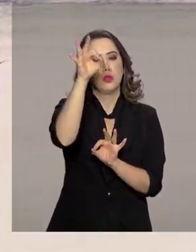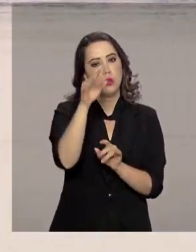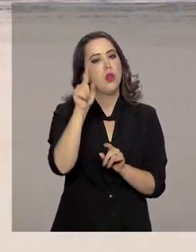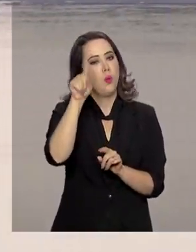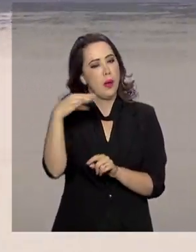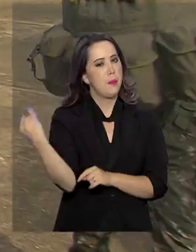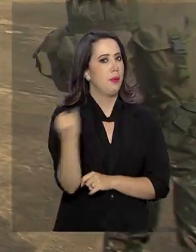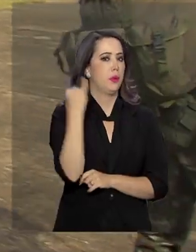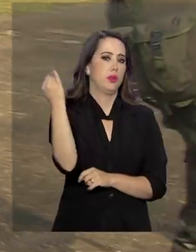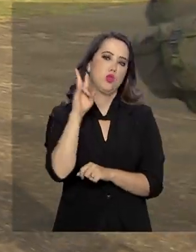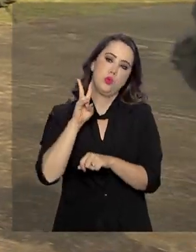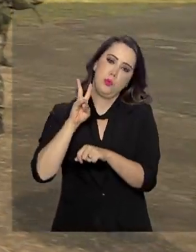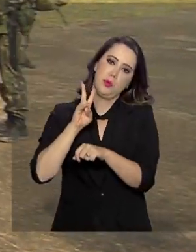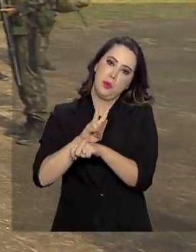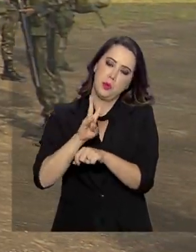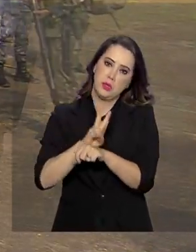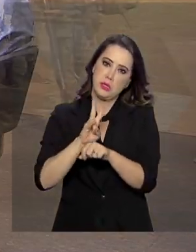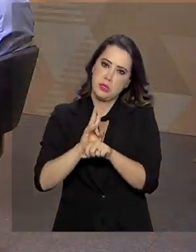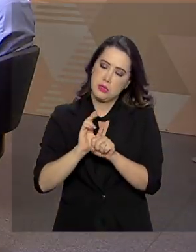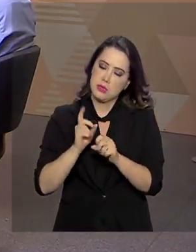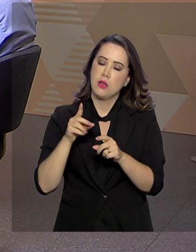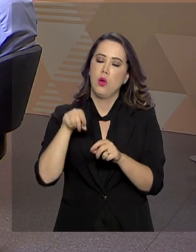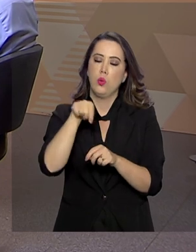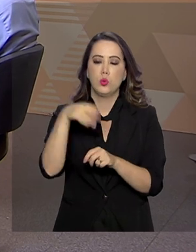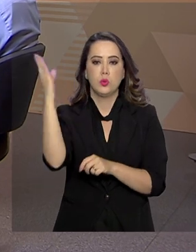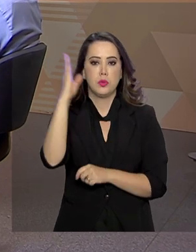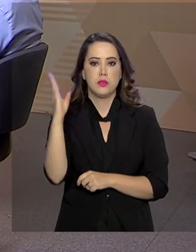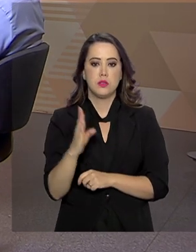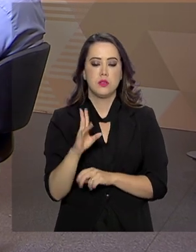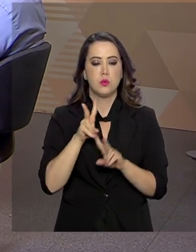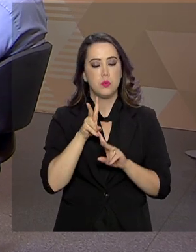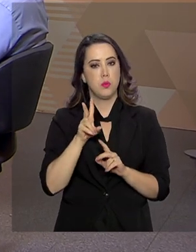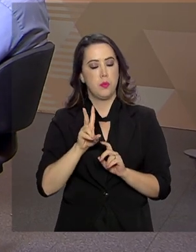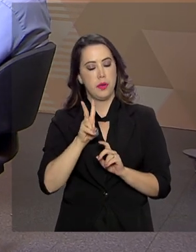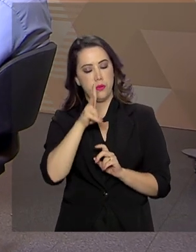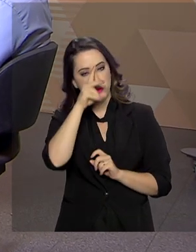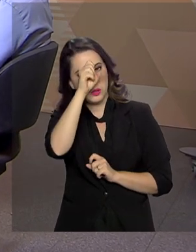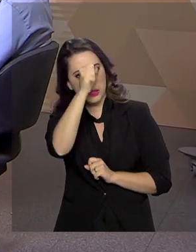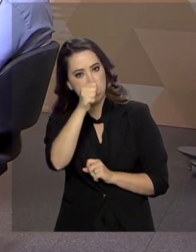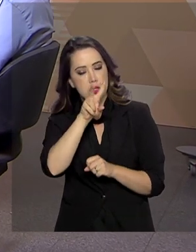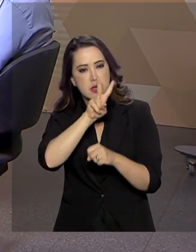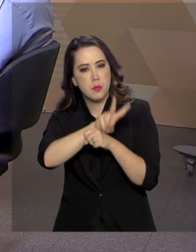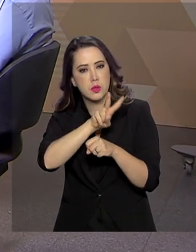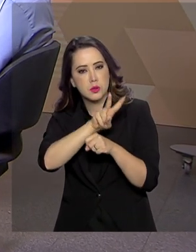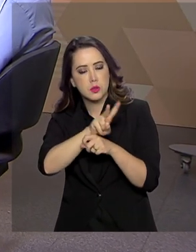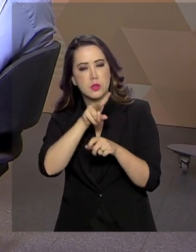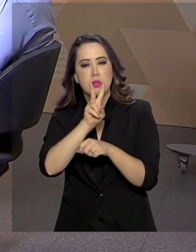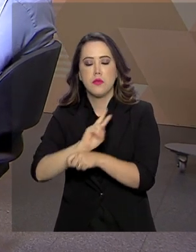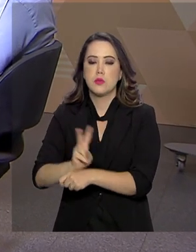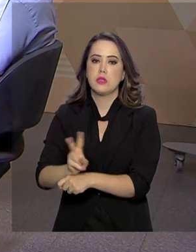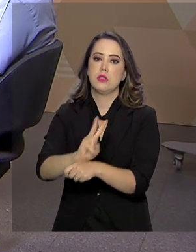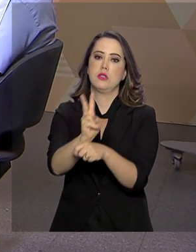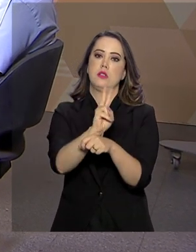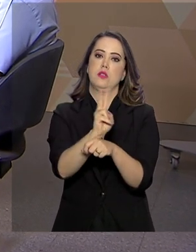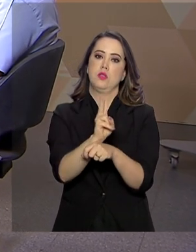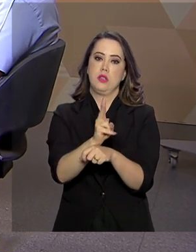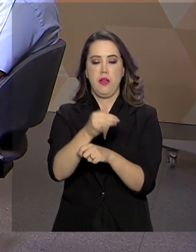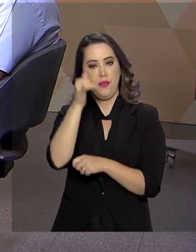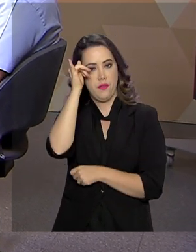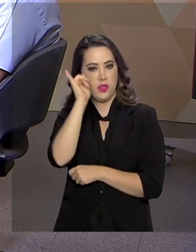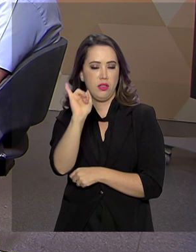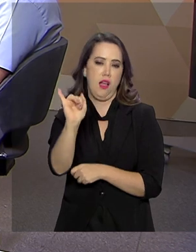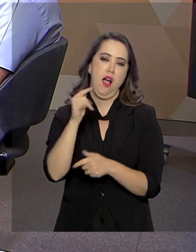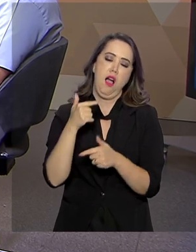a defesa do território nacional. Para fortalecer a prevenção, o controle, a fiscalização e a repressão